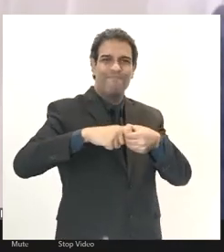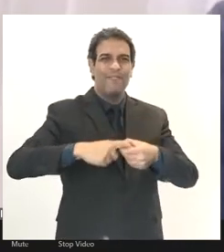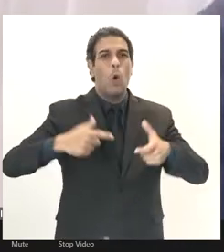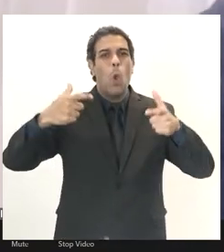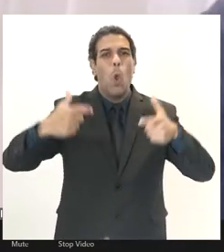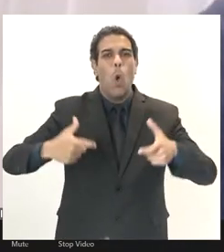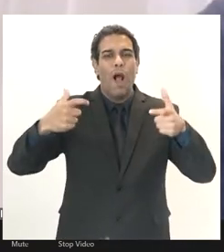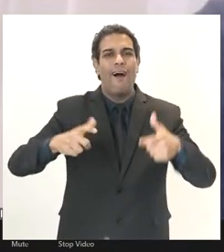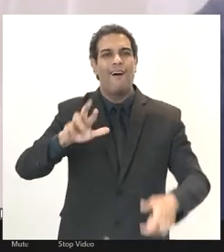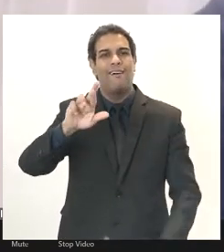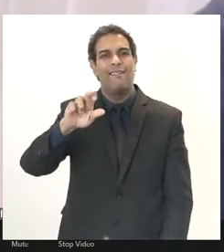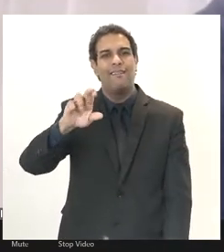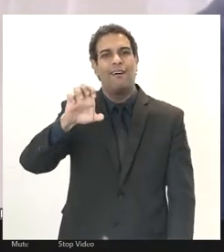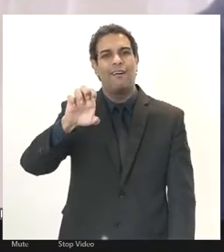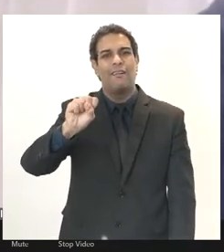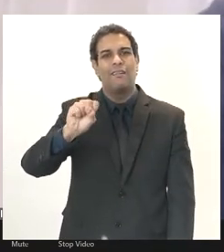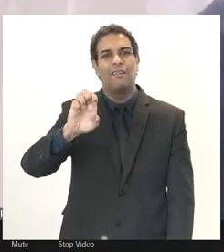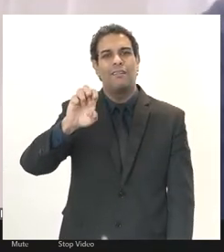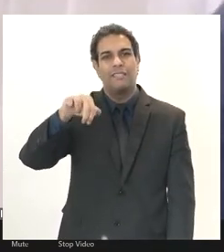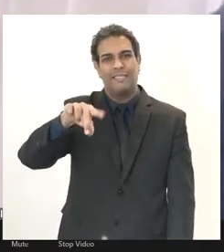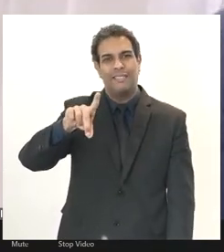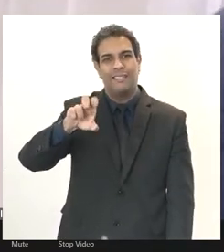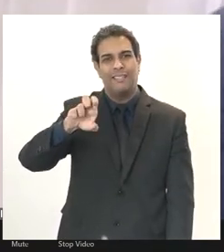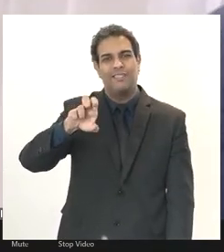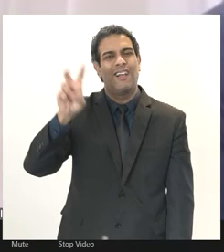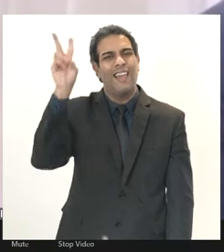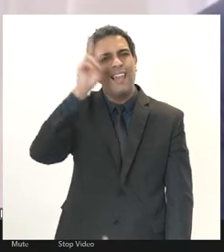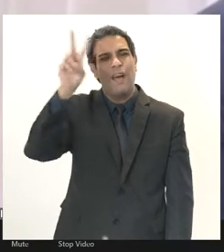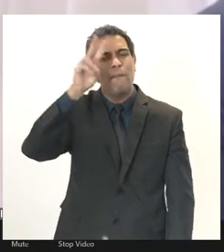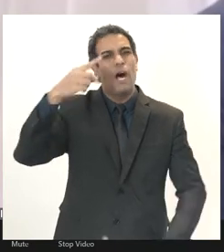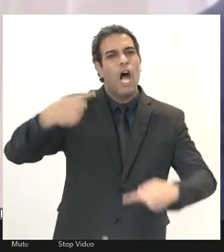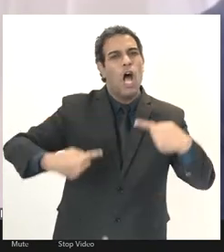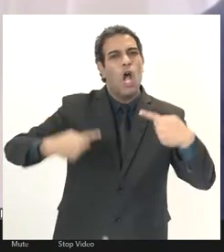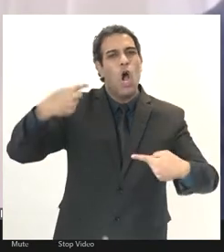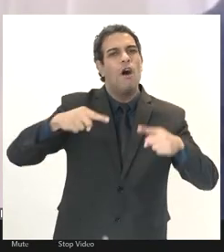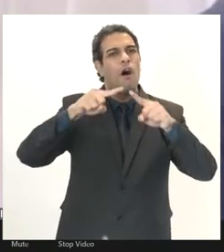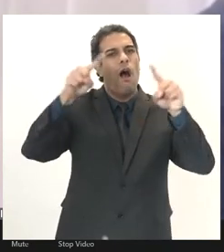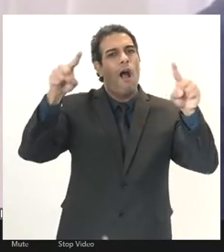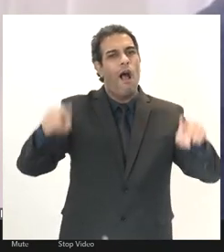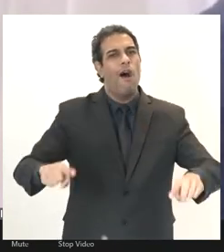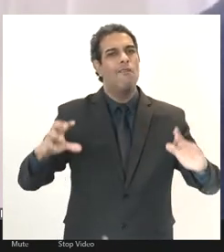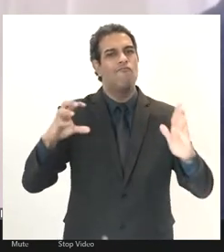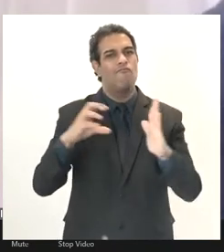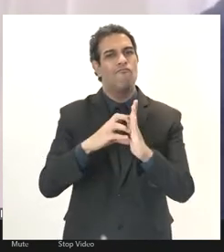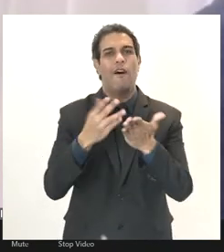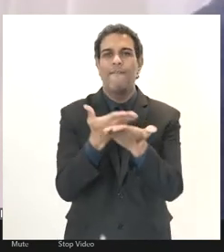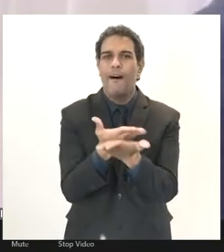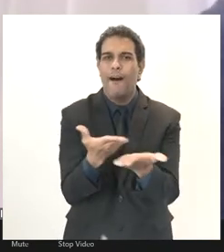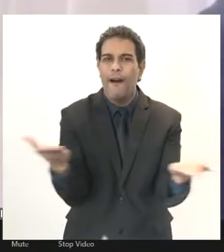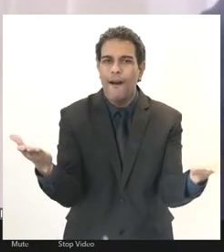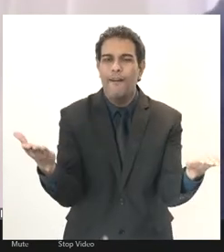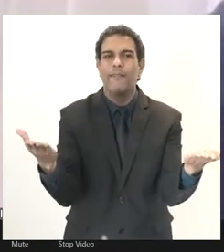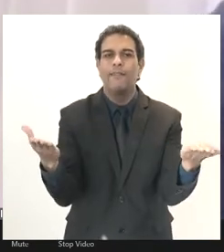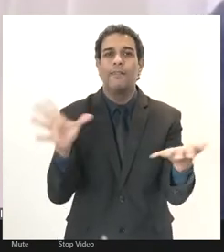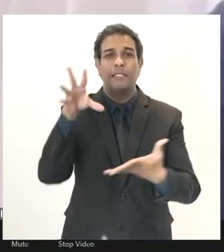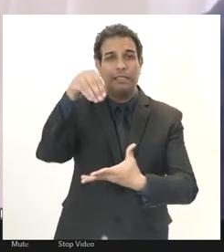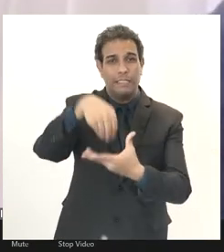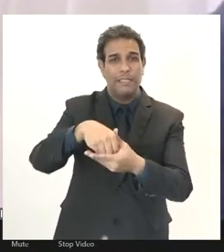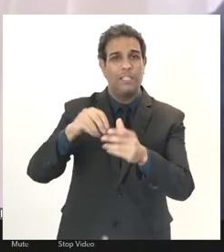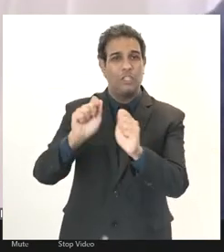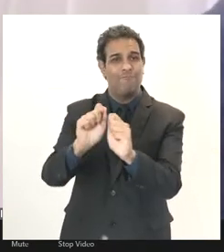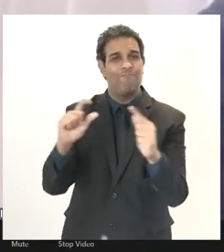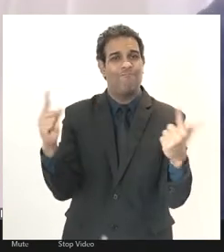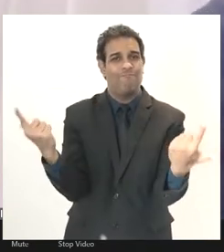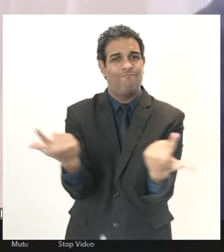a bandeira do servidor também e a mesa também a casa que cedeu o